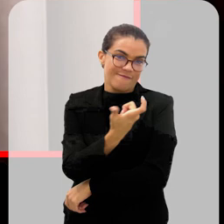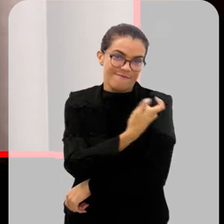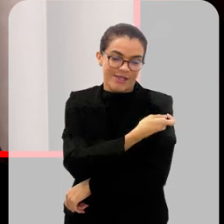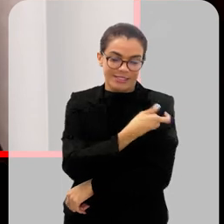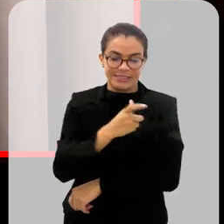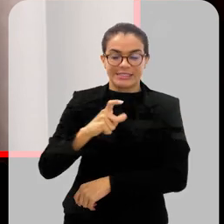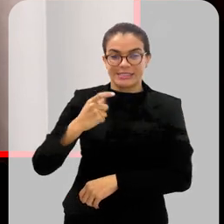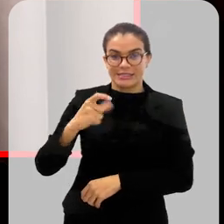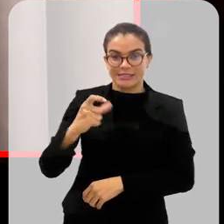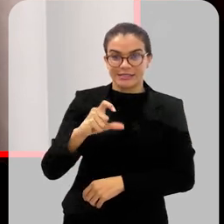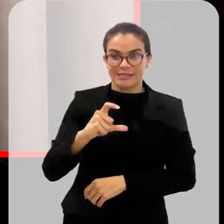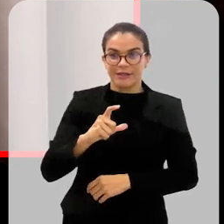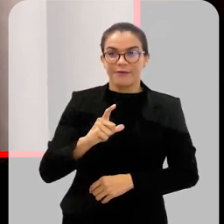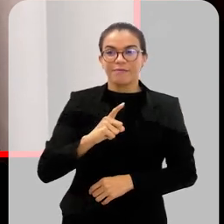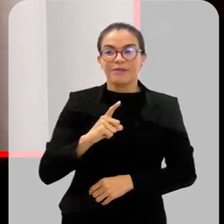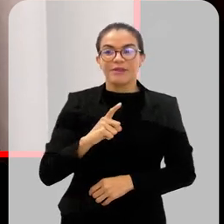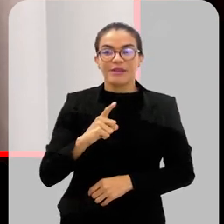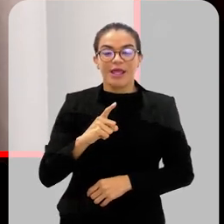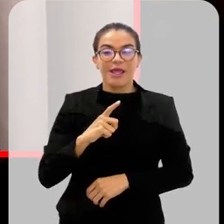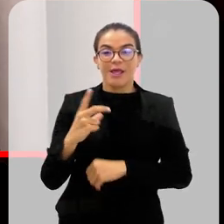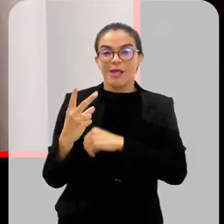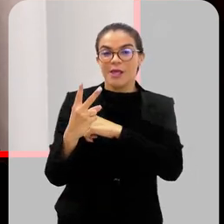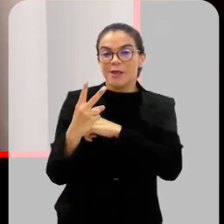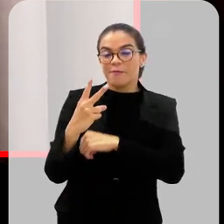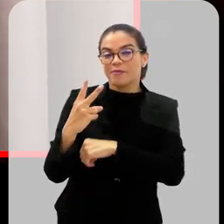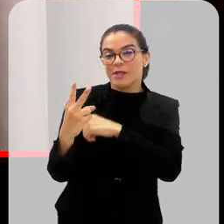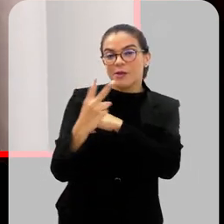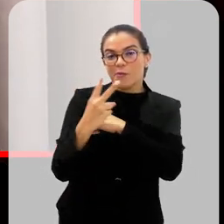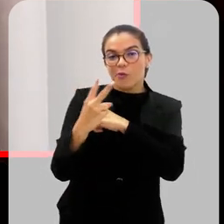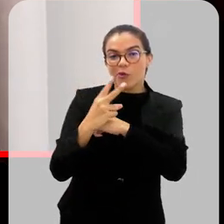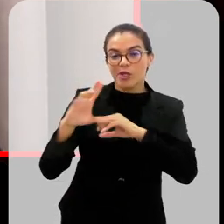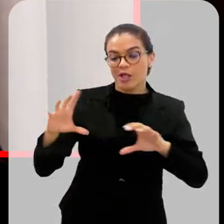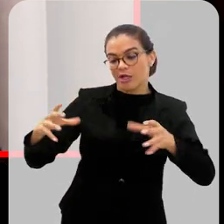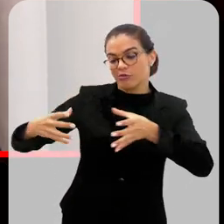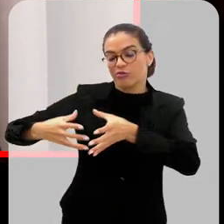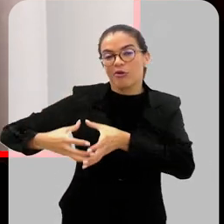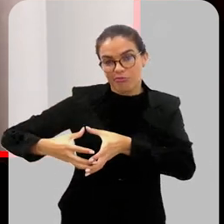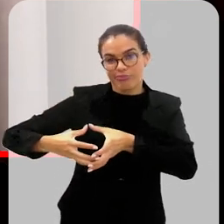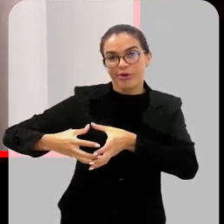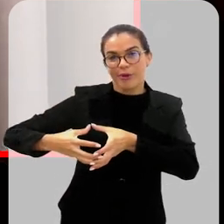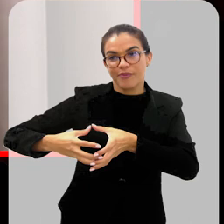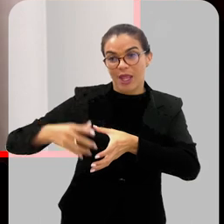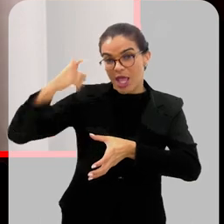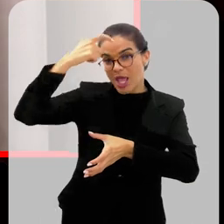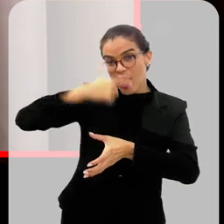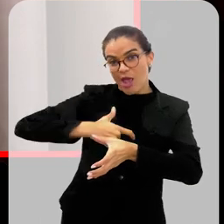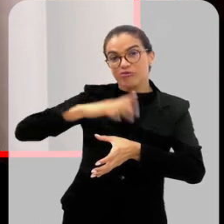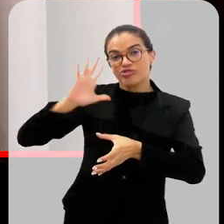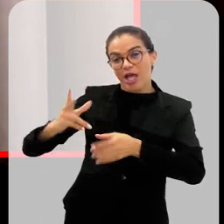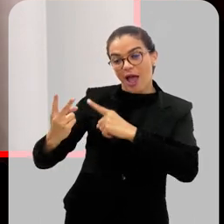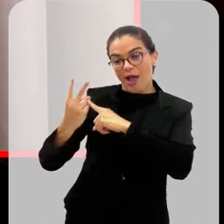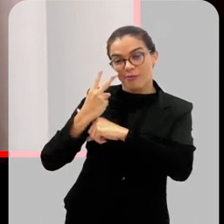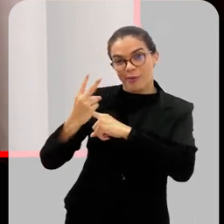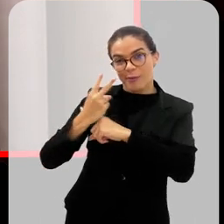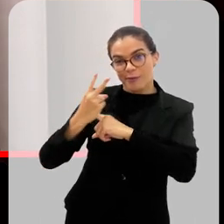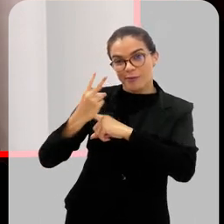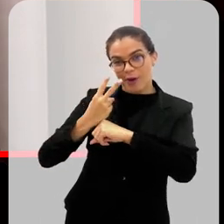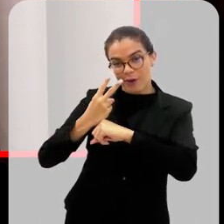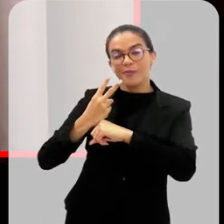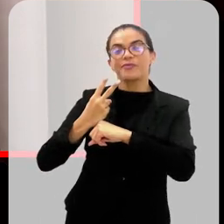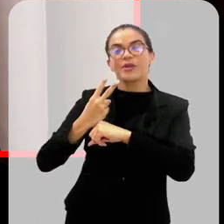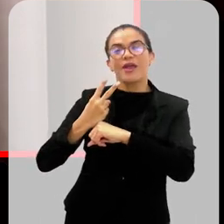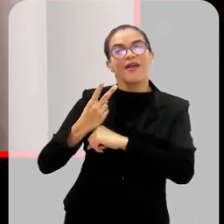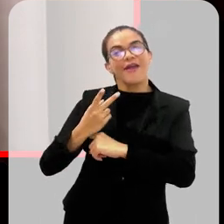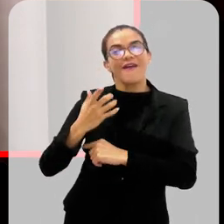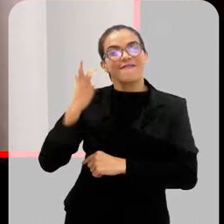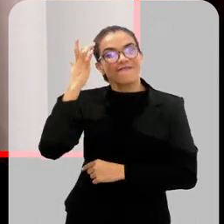porque existe um fator chamado imunidade de rebanho. A partir do momento em que eu estou imunizado, eu